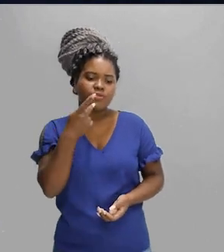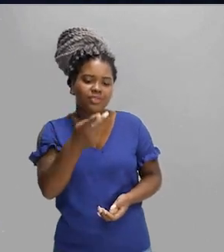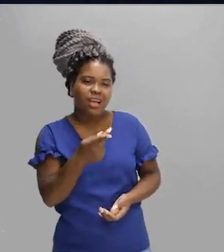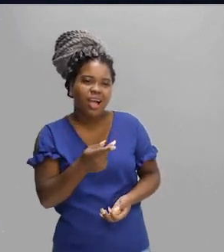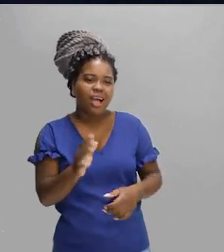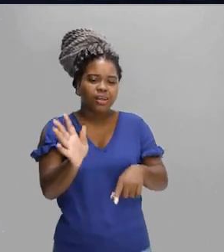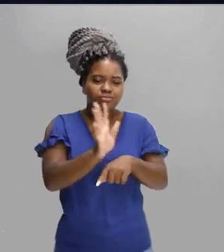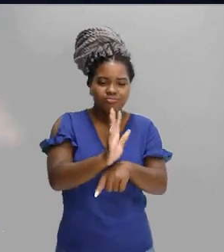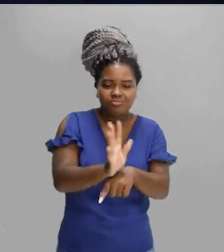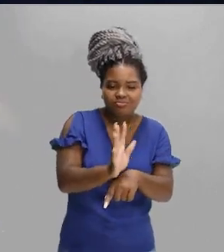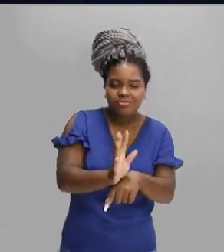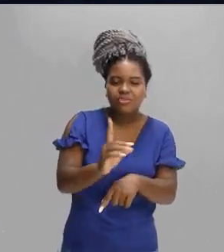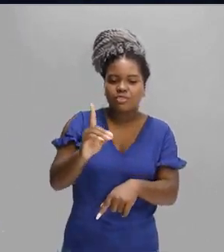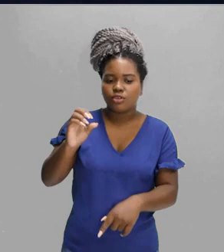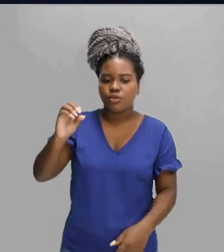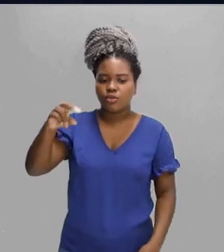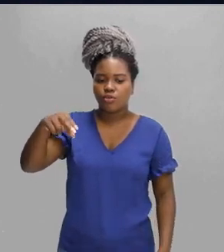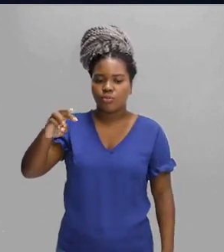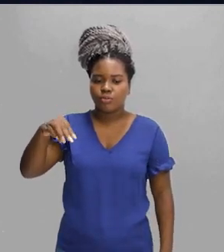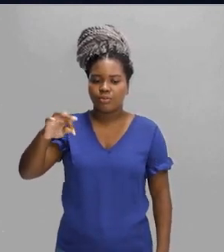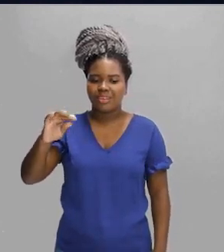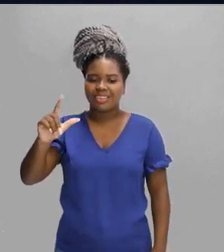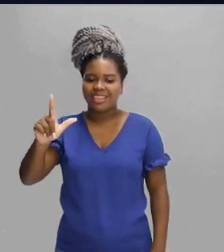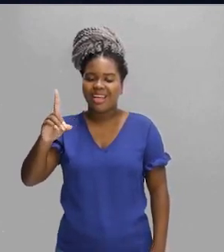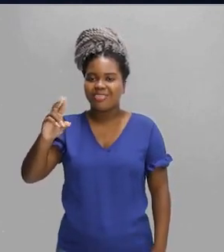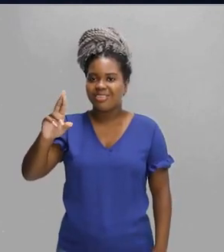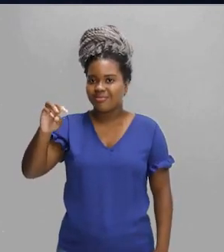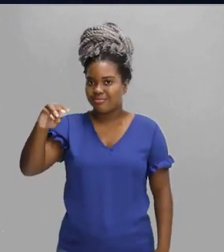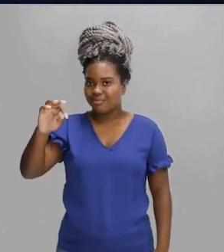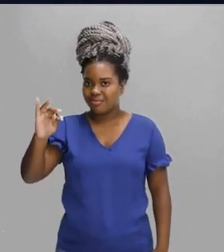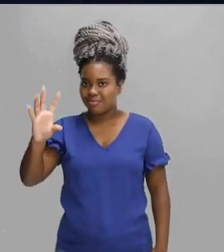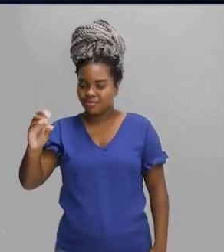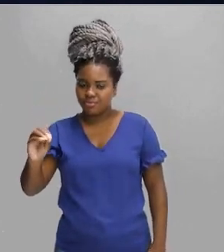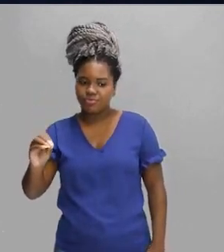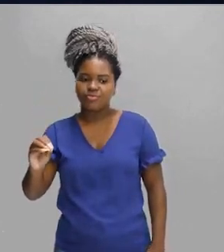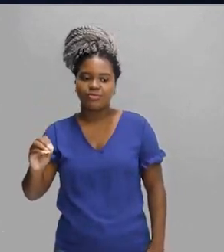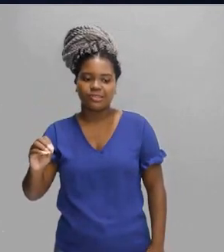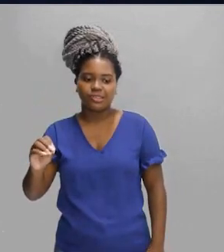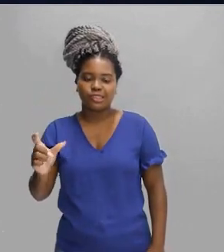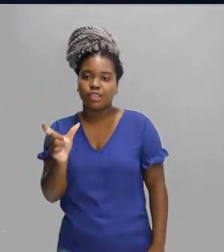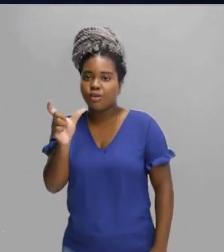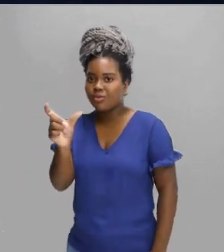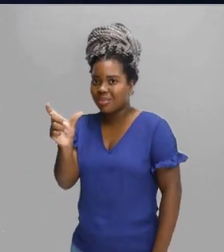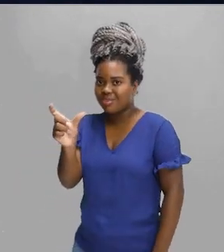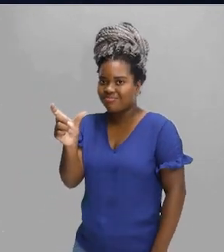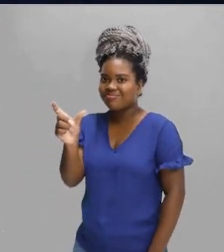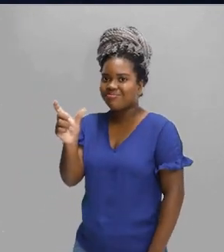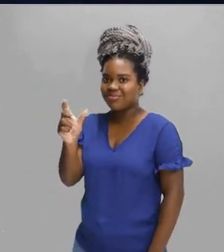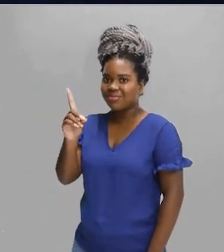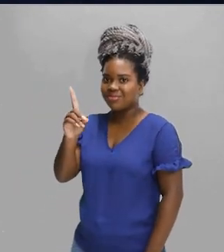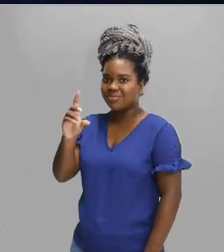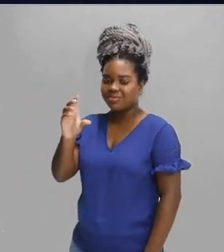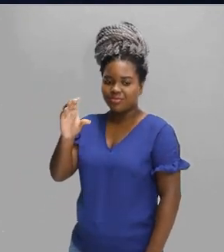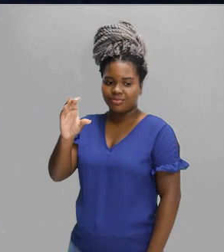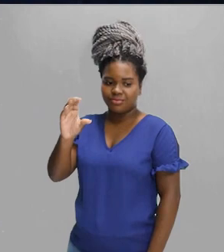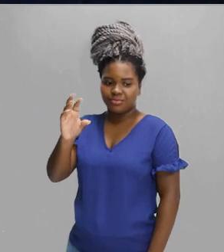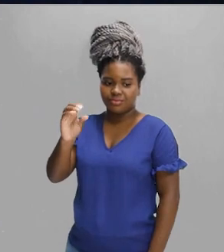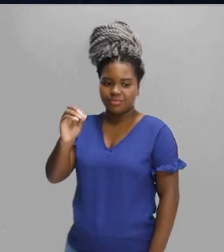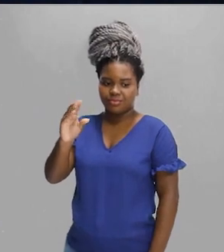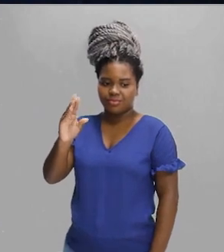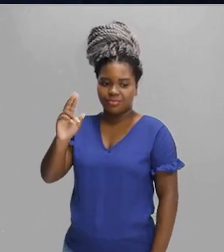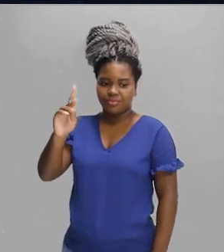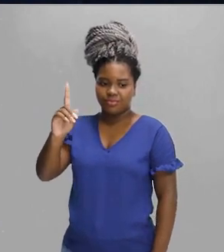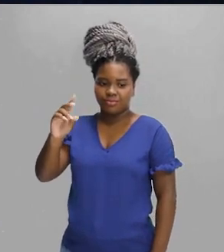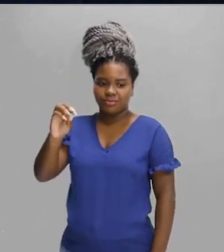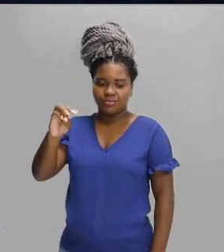assistir a um documental dramático. Vamos assistir a um docodrama. Os jovens têm